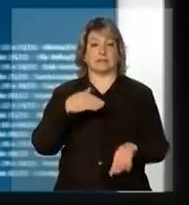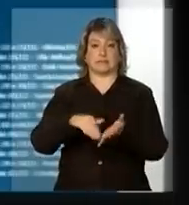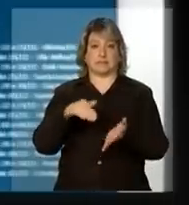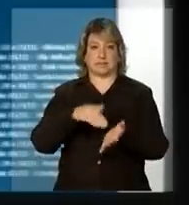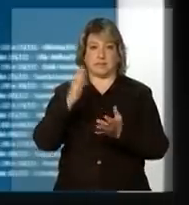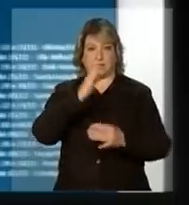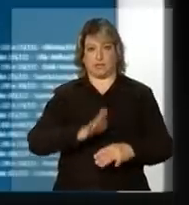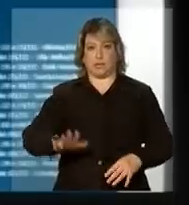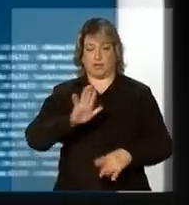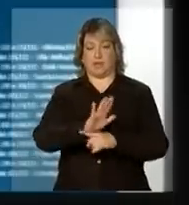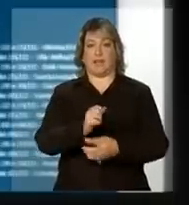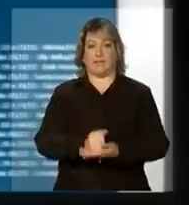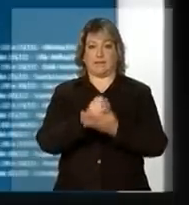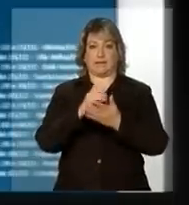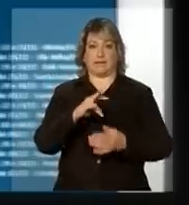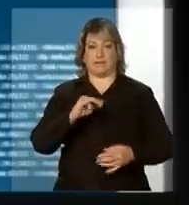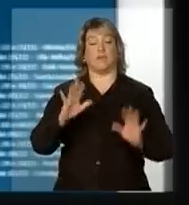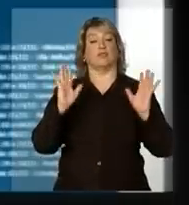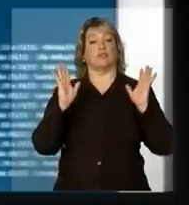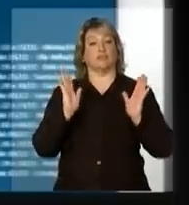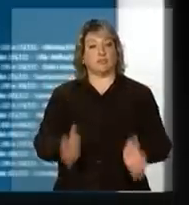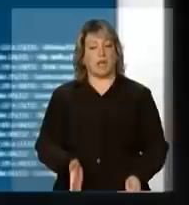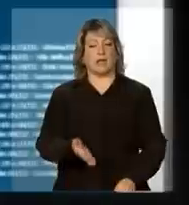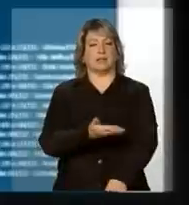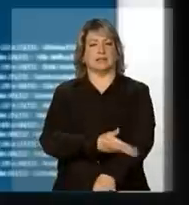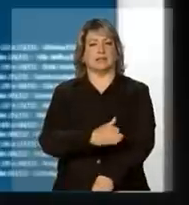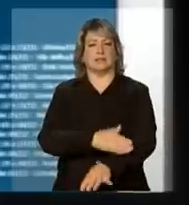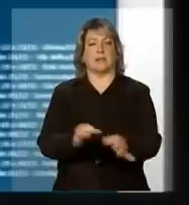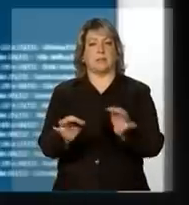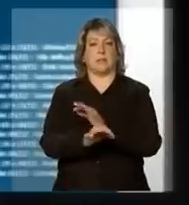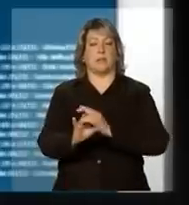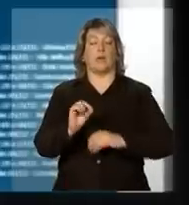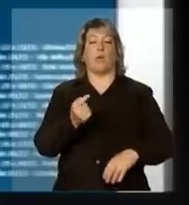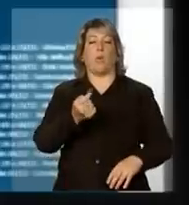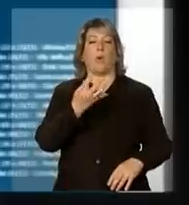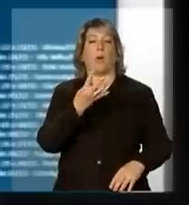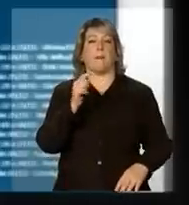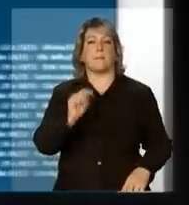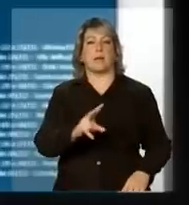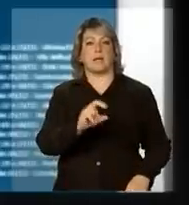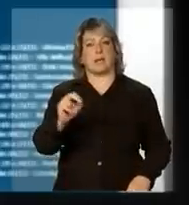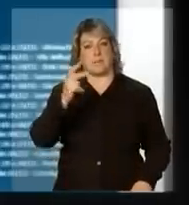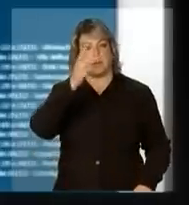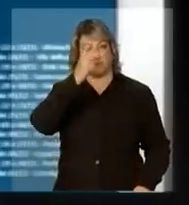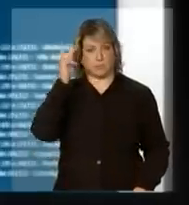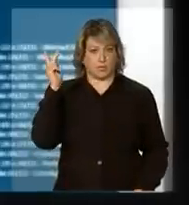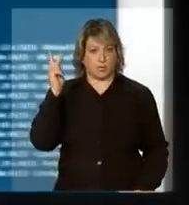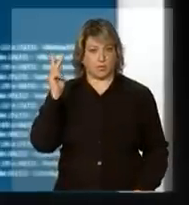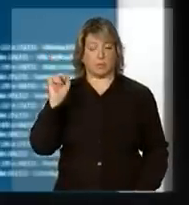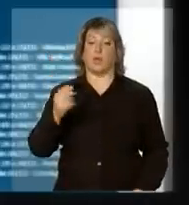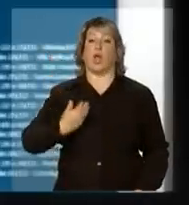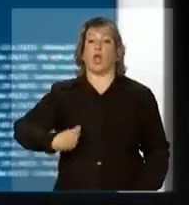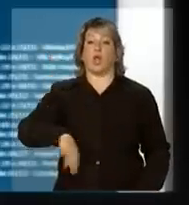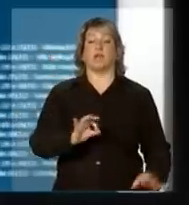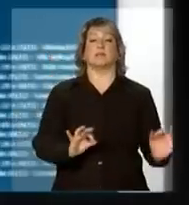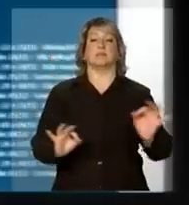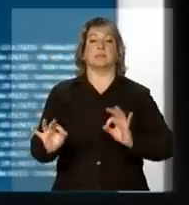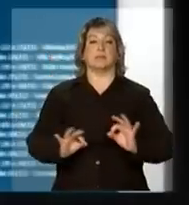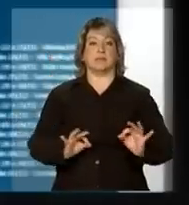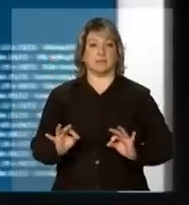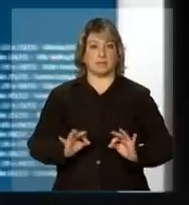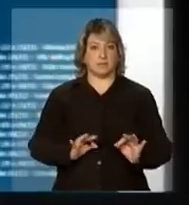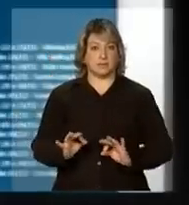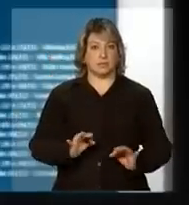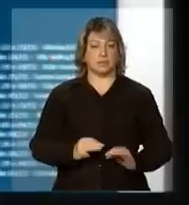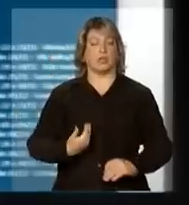Civil já capacitou quase 4.500 pessoas. No nosso plano, nós